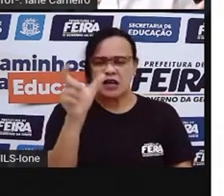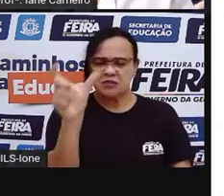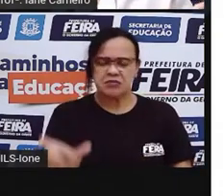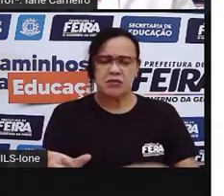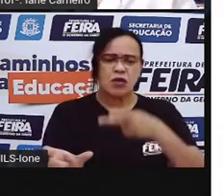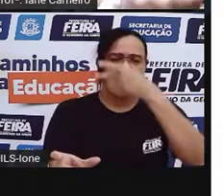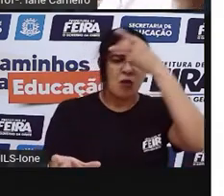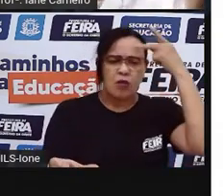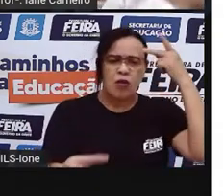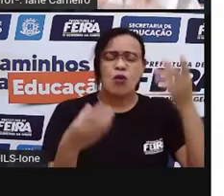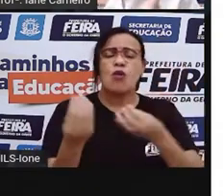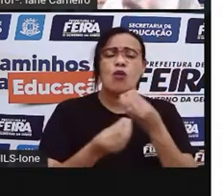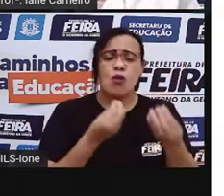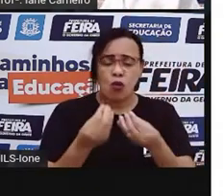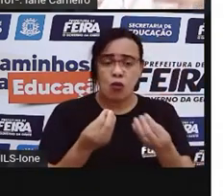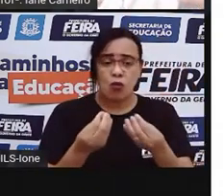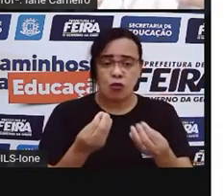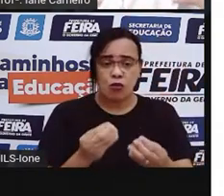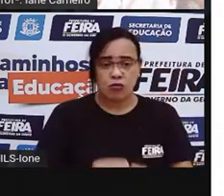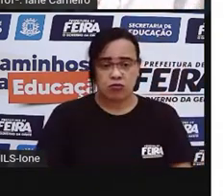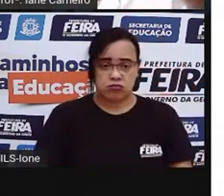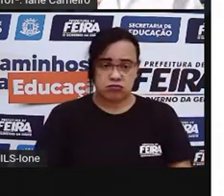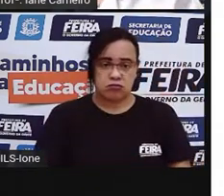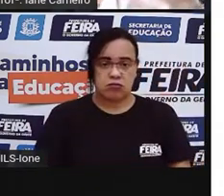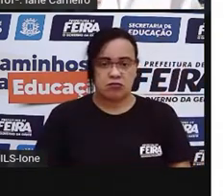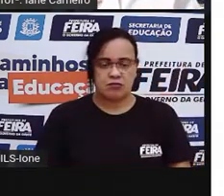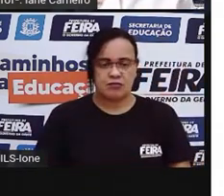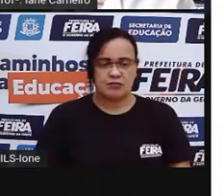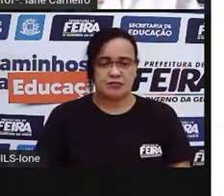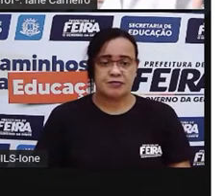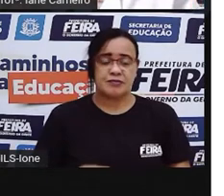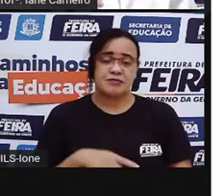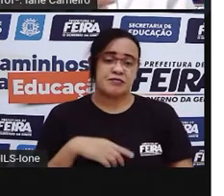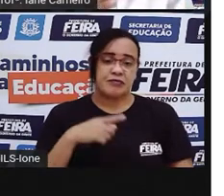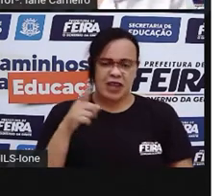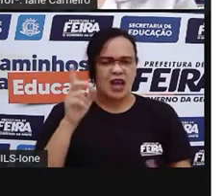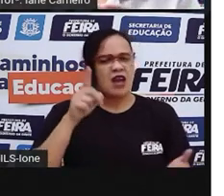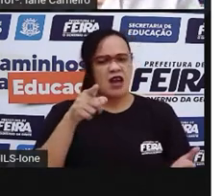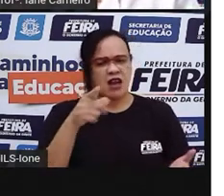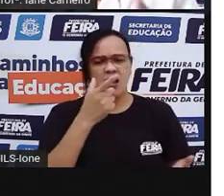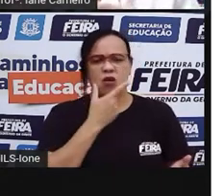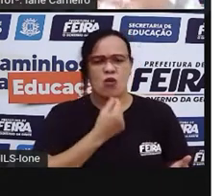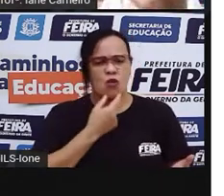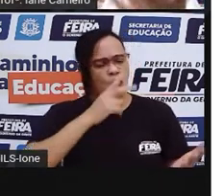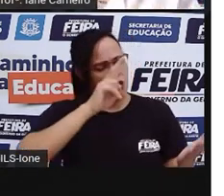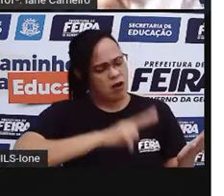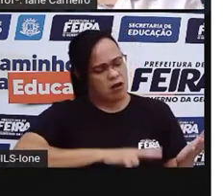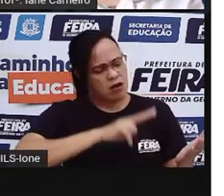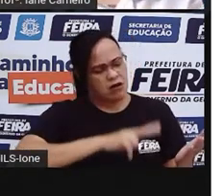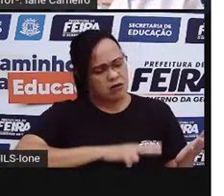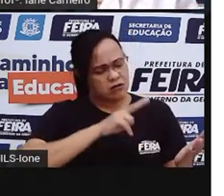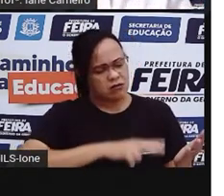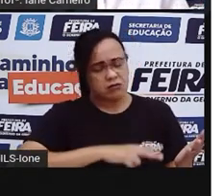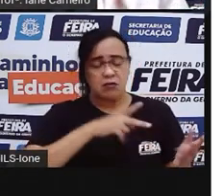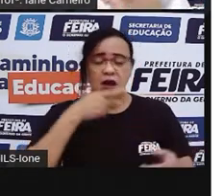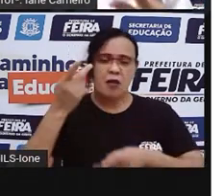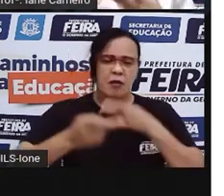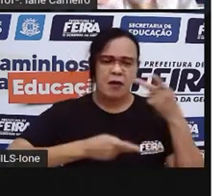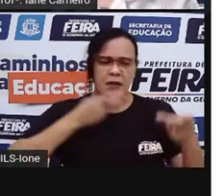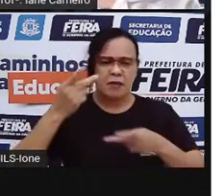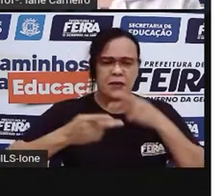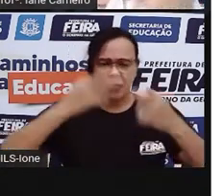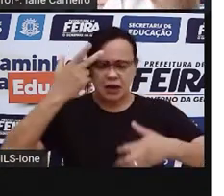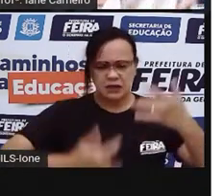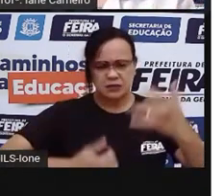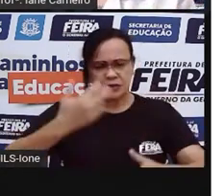outros autores escrevem e mandam, enviam pra ele, pra ele ler e dizer se o livro está legal, onde precisa